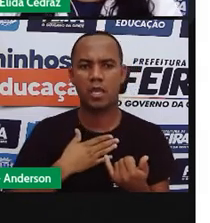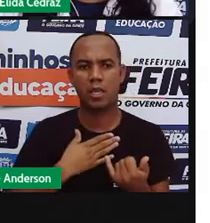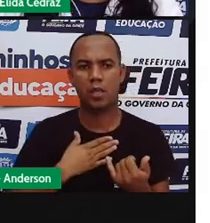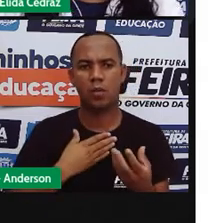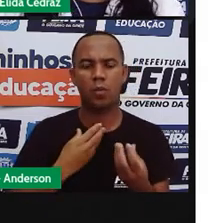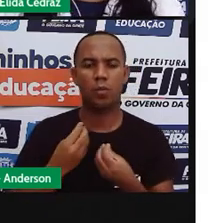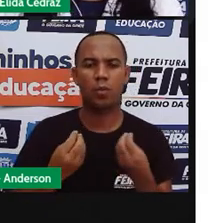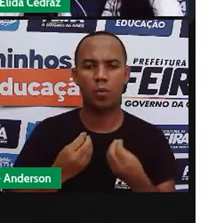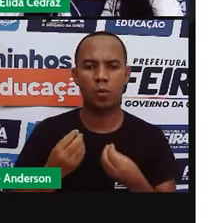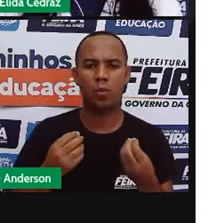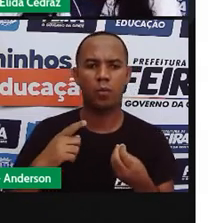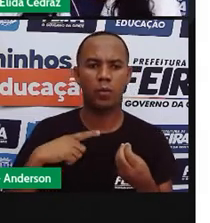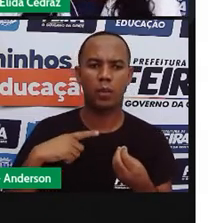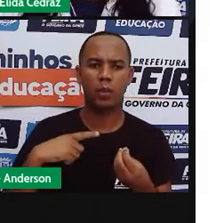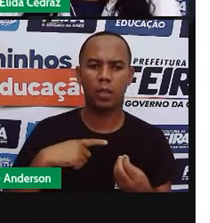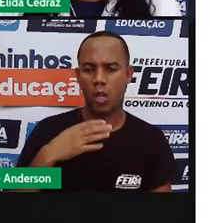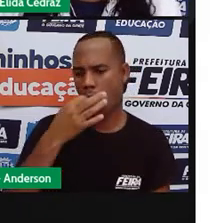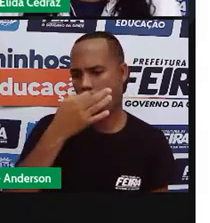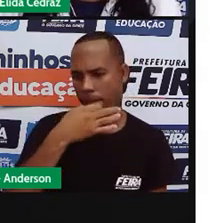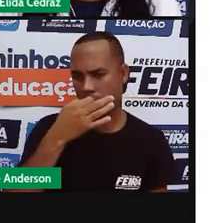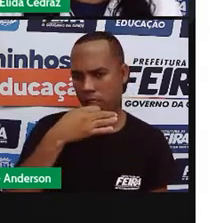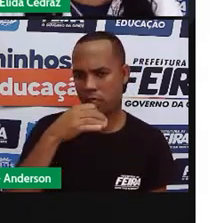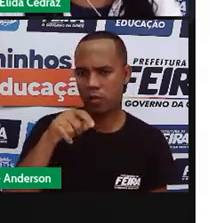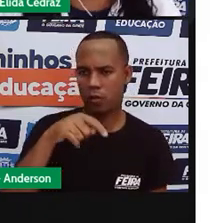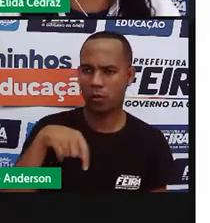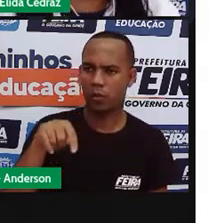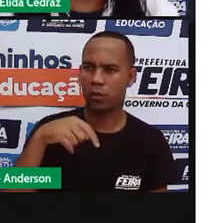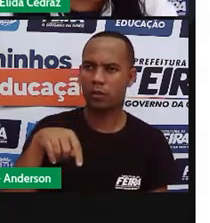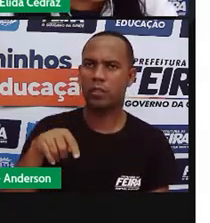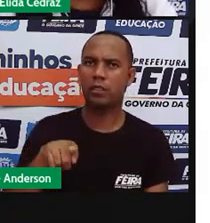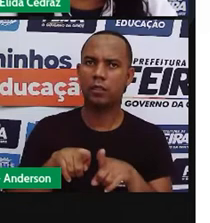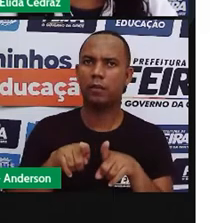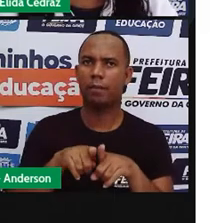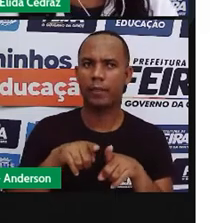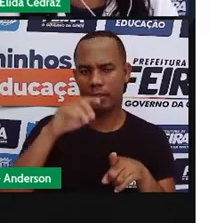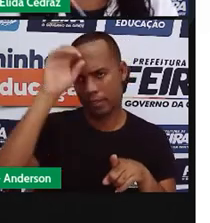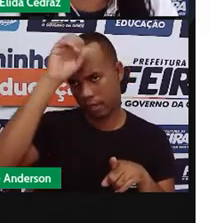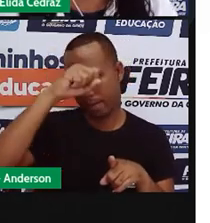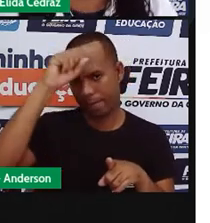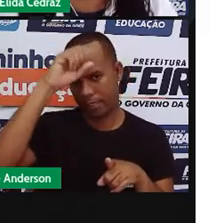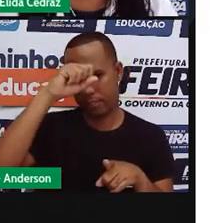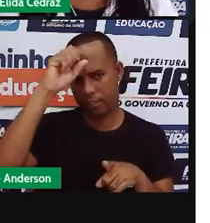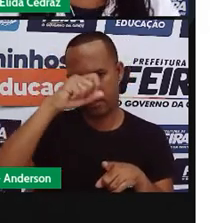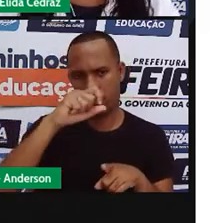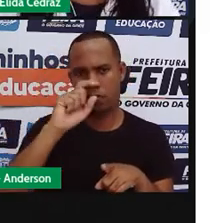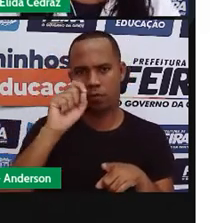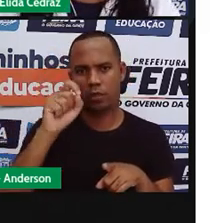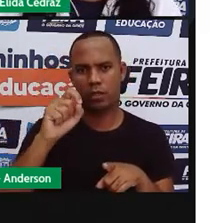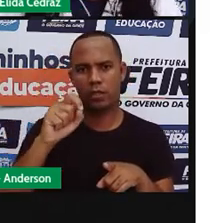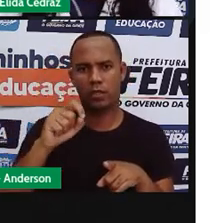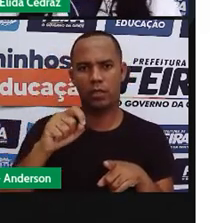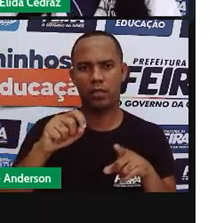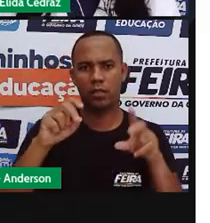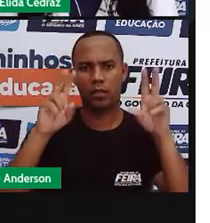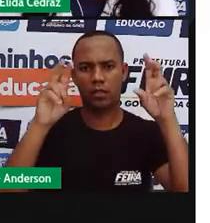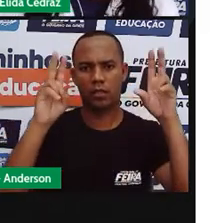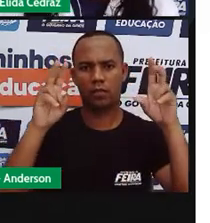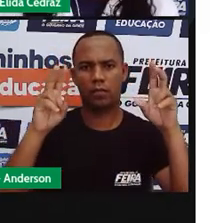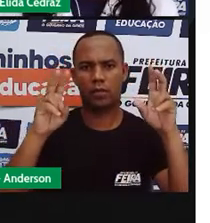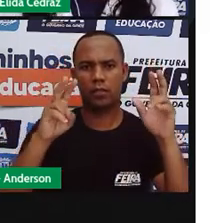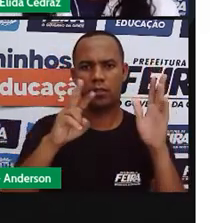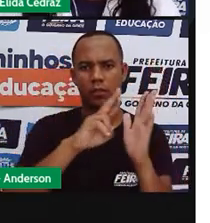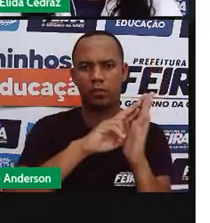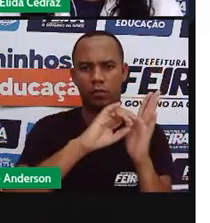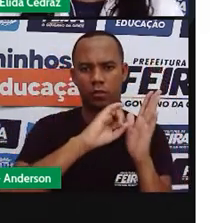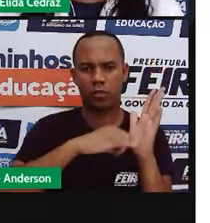tem a opinião da gente e a gente já aprendeu que no texto jornalista não pode ter a